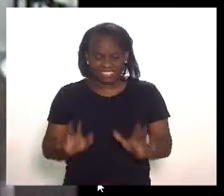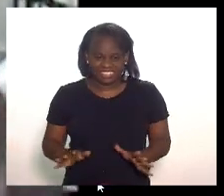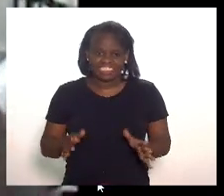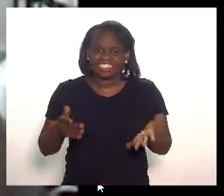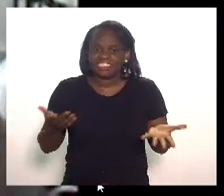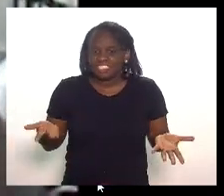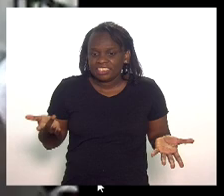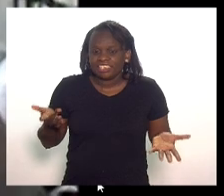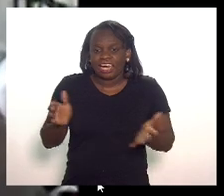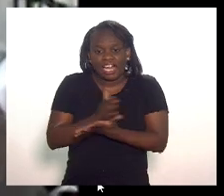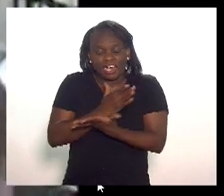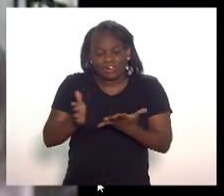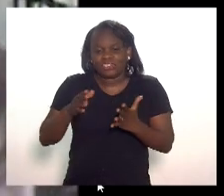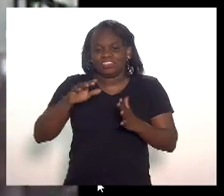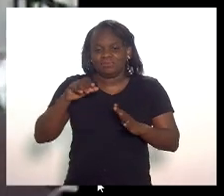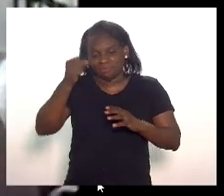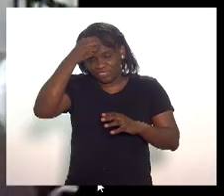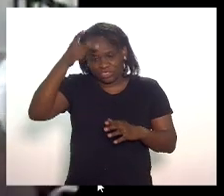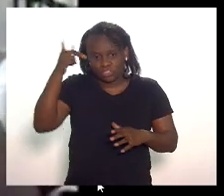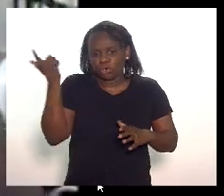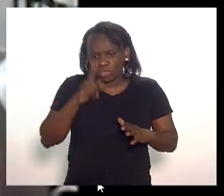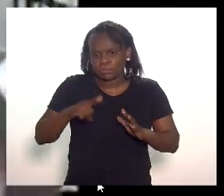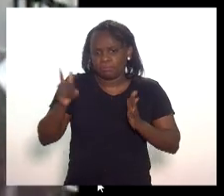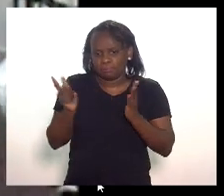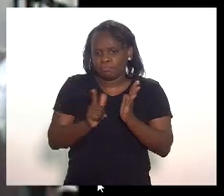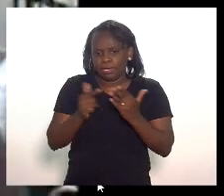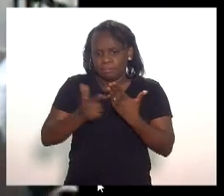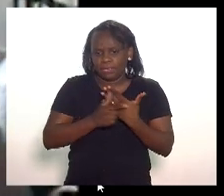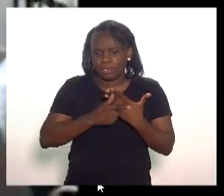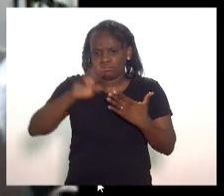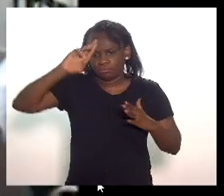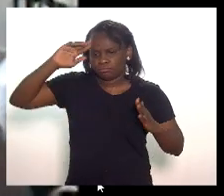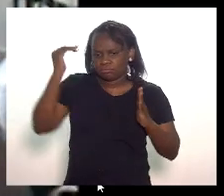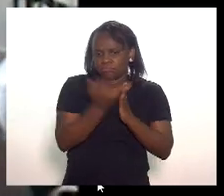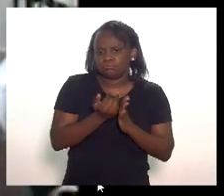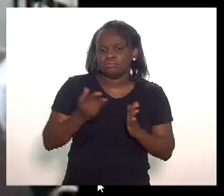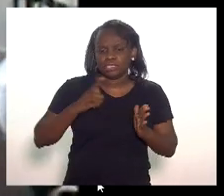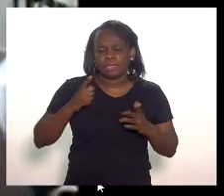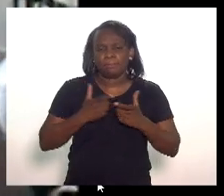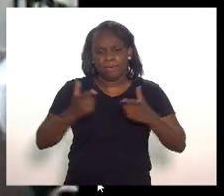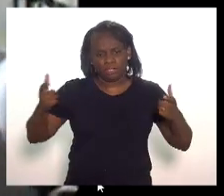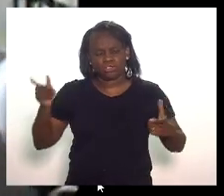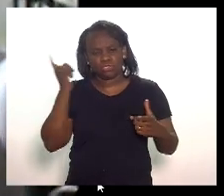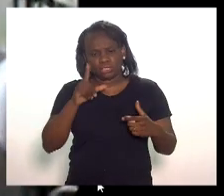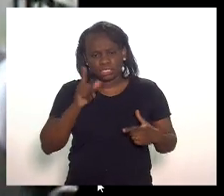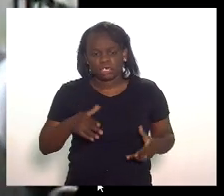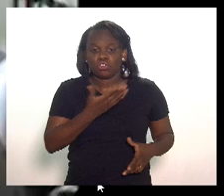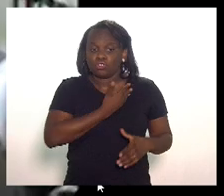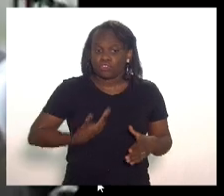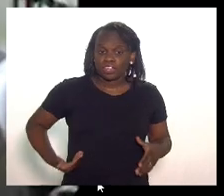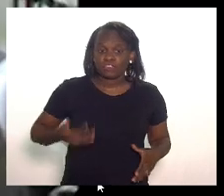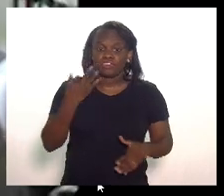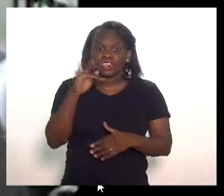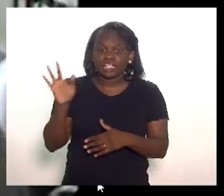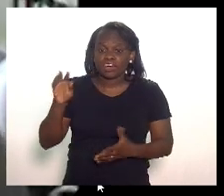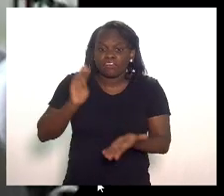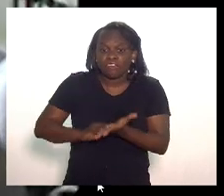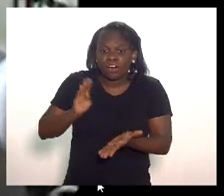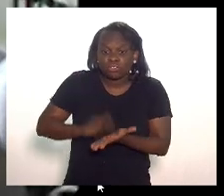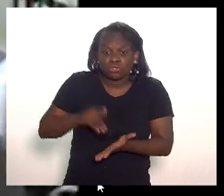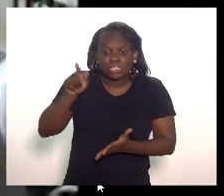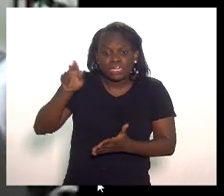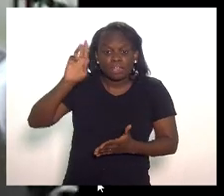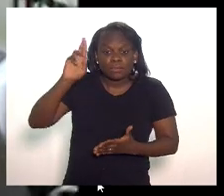os municípios estão cumprindo o seu papel que sempre cumpriram na maior parte das campanhas de vacinação o governo federal é que faltou com o seu